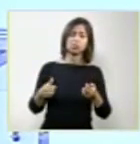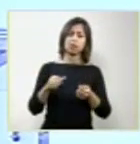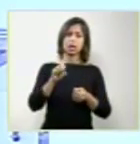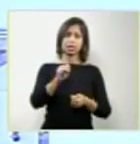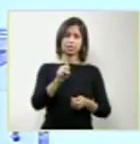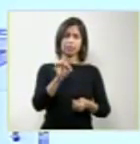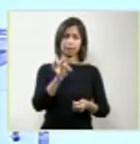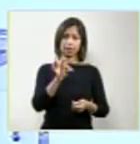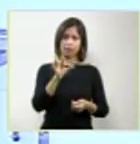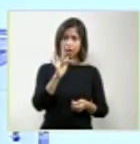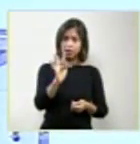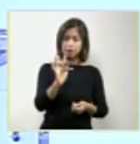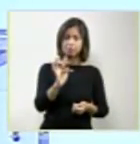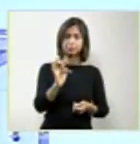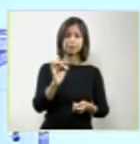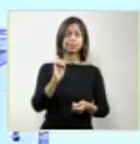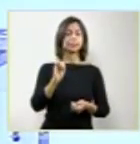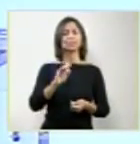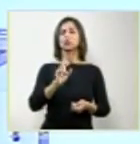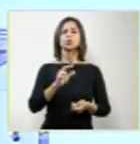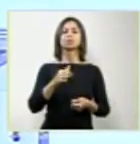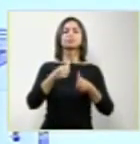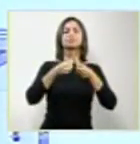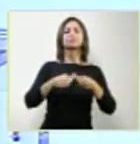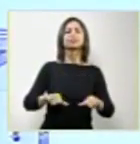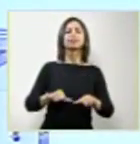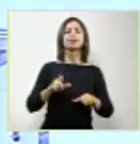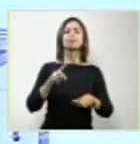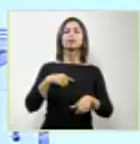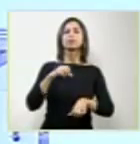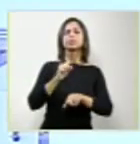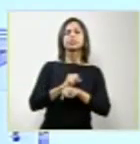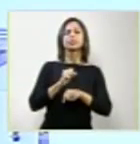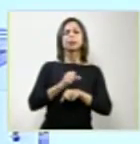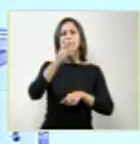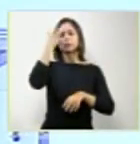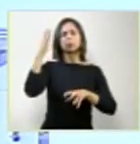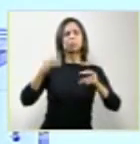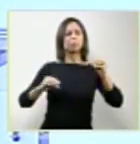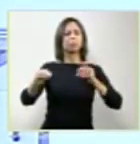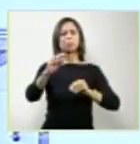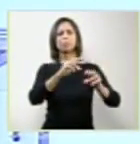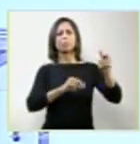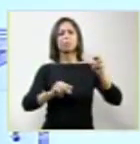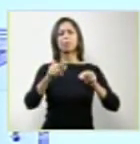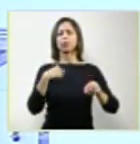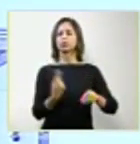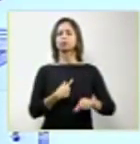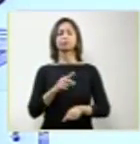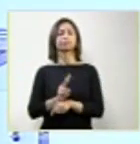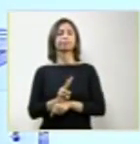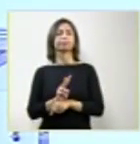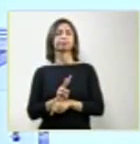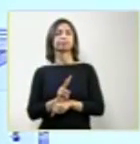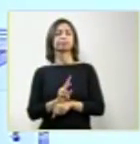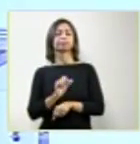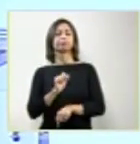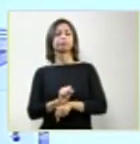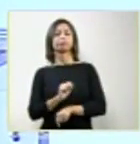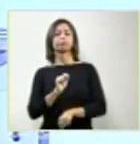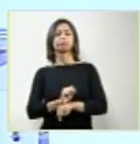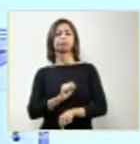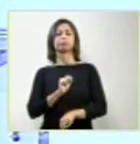para que nós não fiquemos mais à mercê dos humores do Poder Judiciário, dos humores do